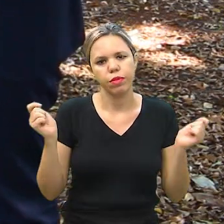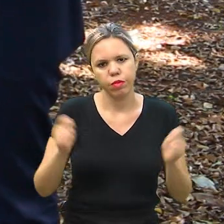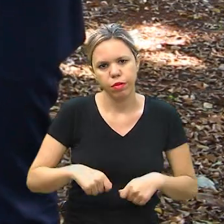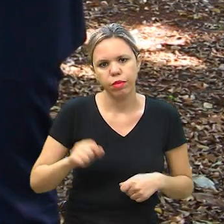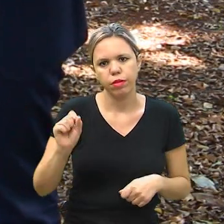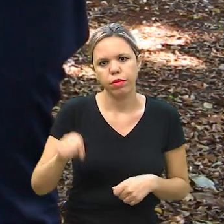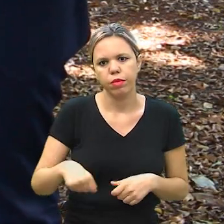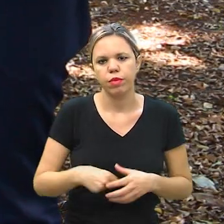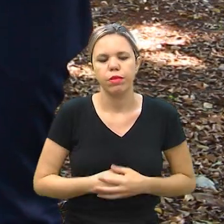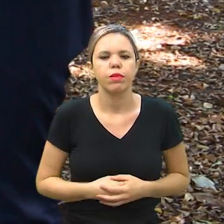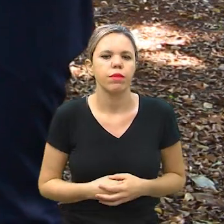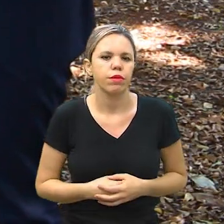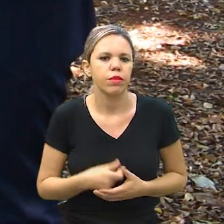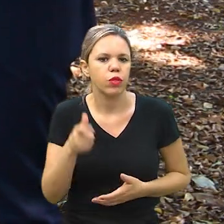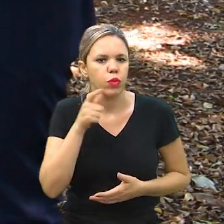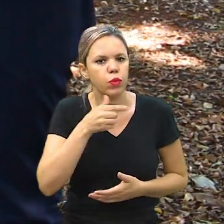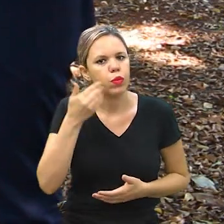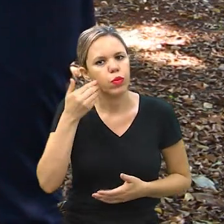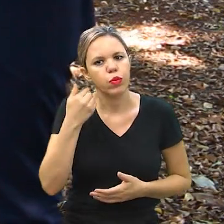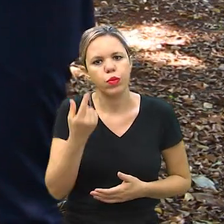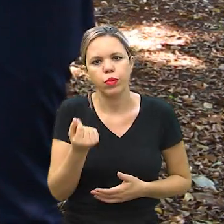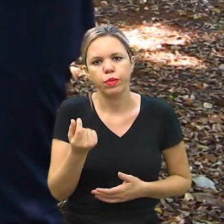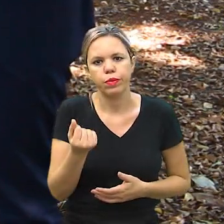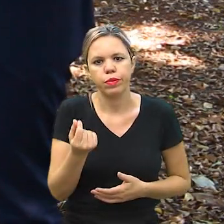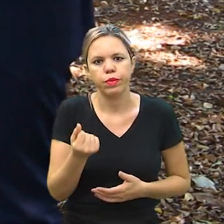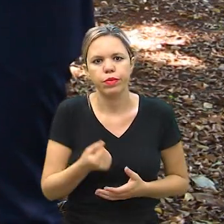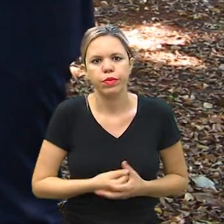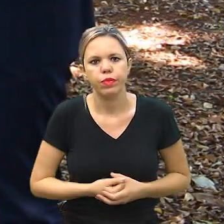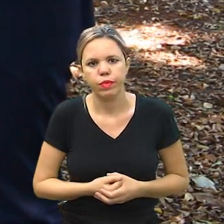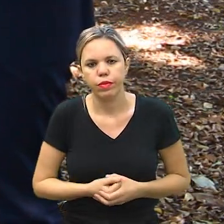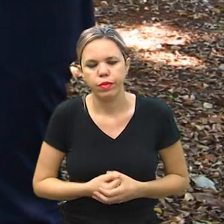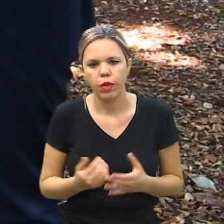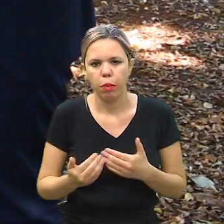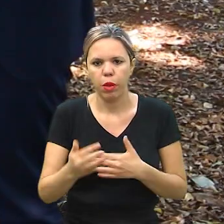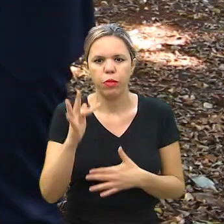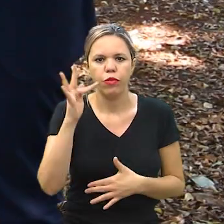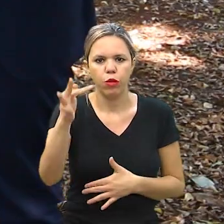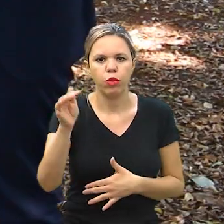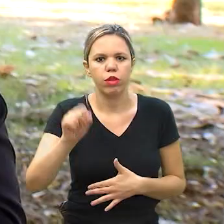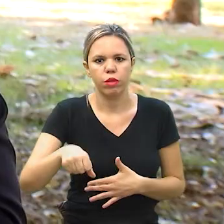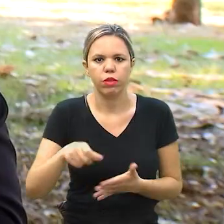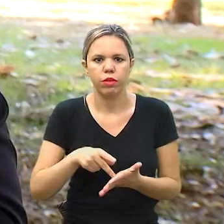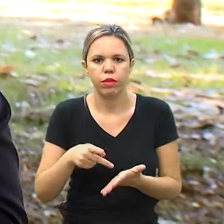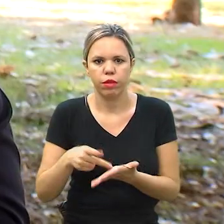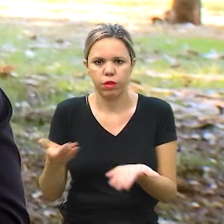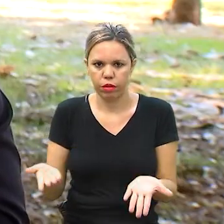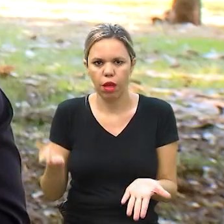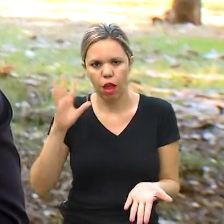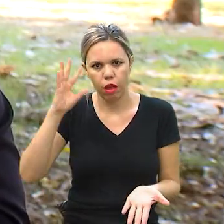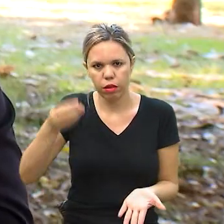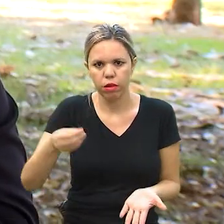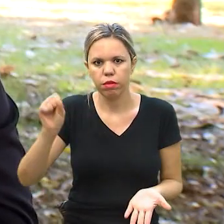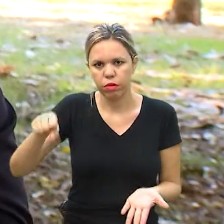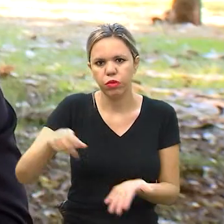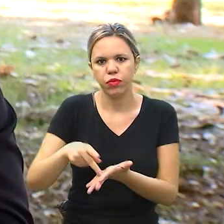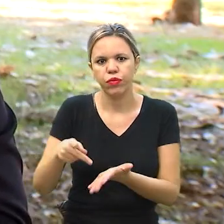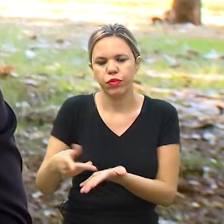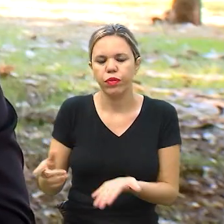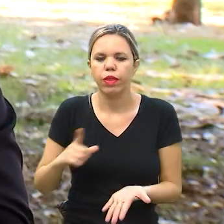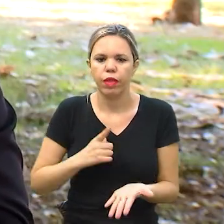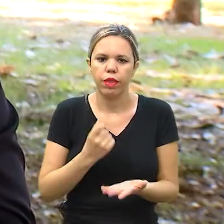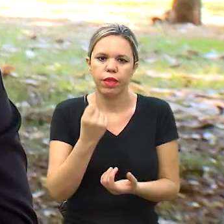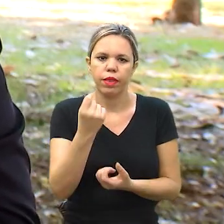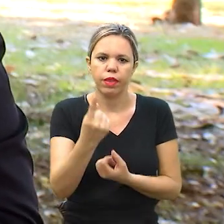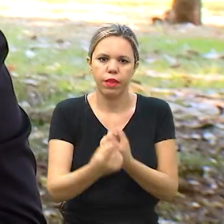resgatar um dinheiro mais para frente? É assim que funciona? Foi isso que eu entendi? Exatamente. Existem